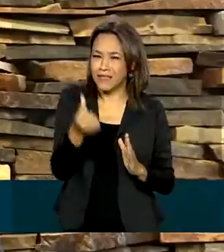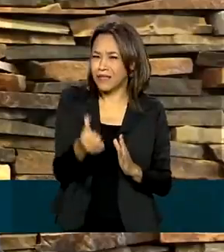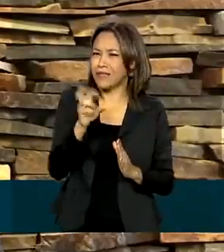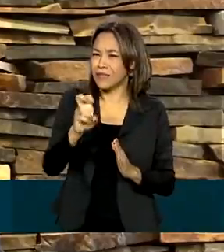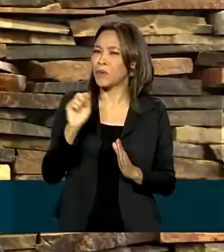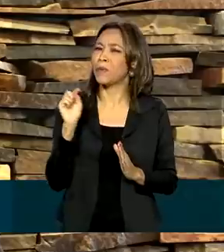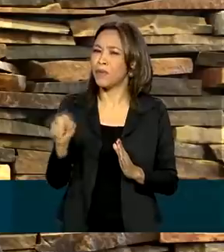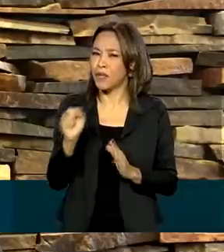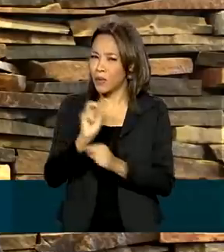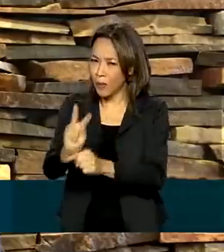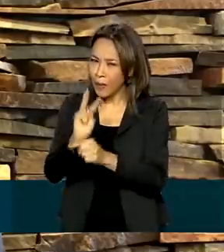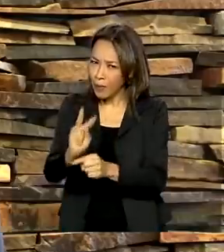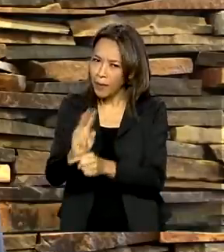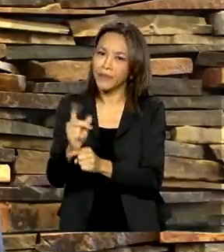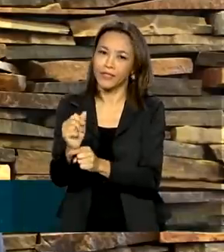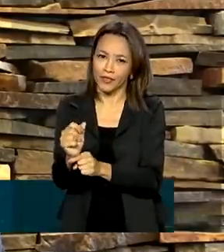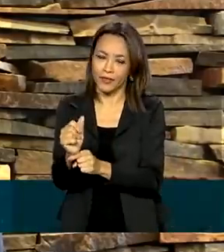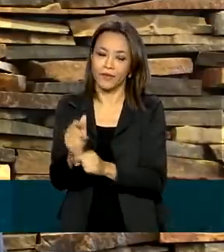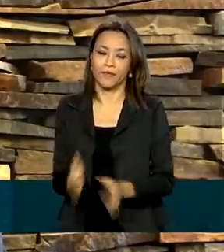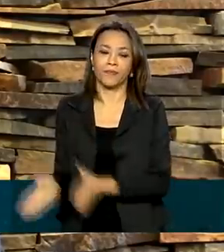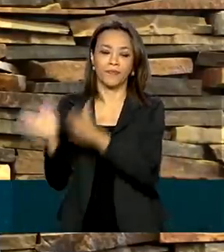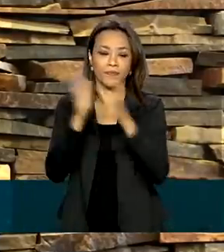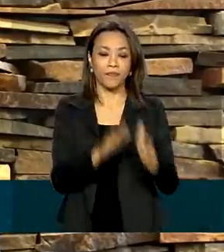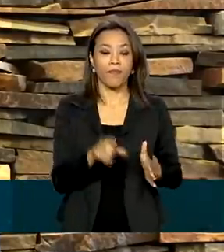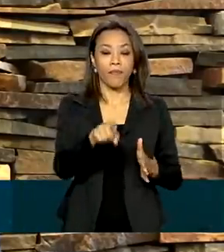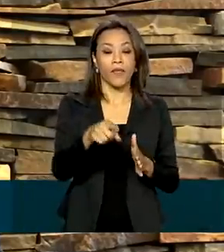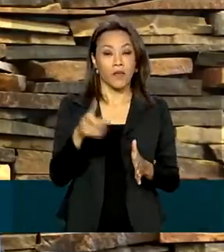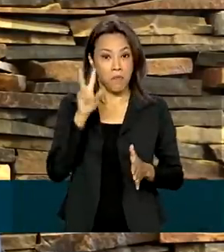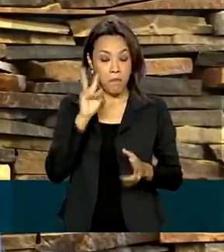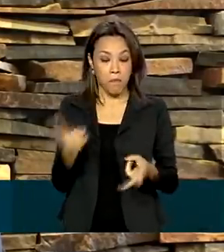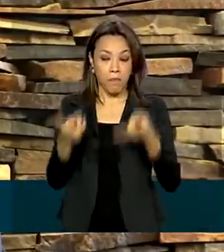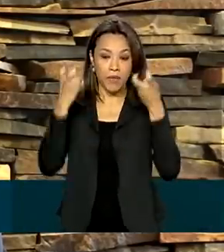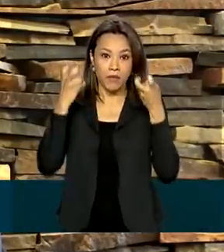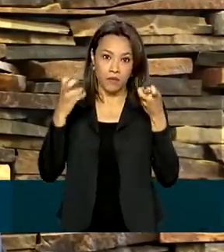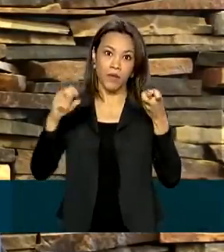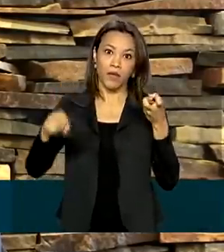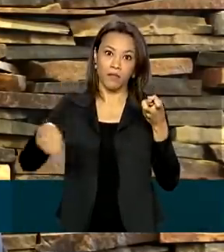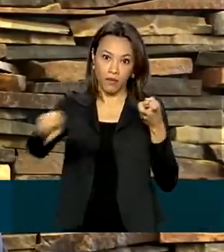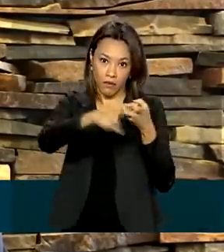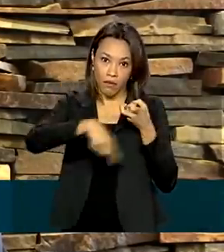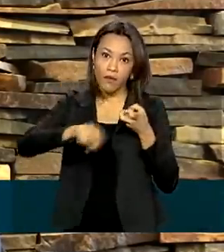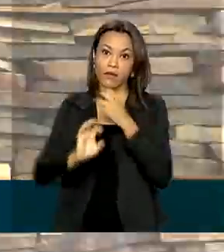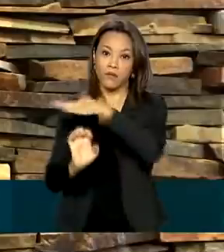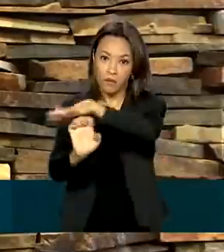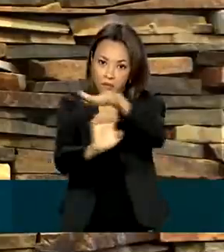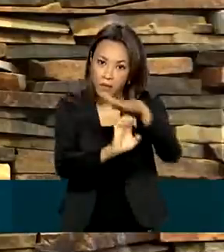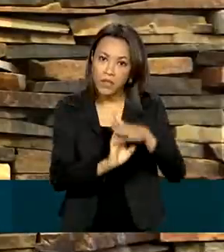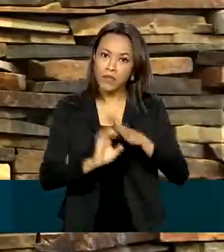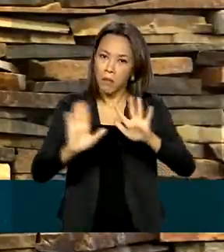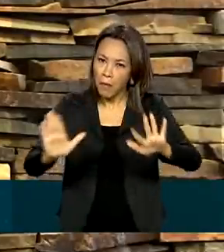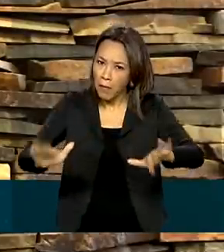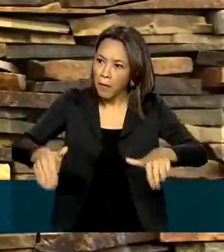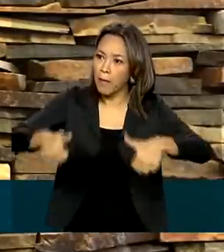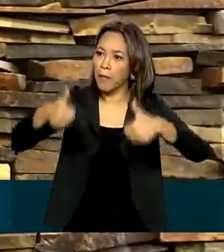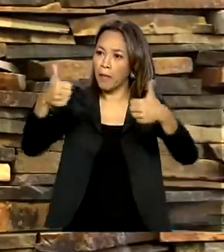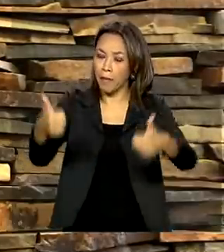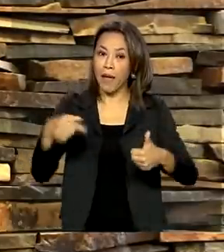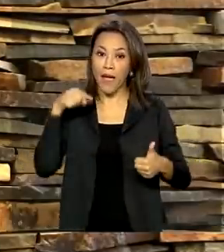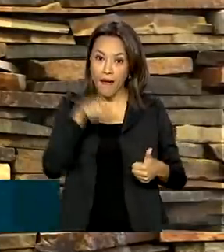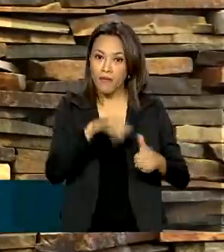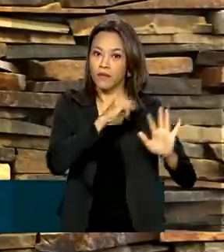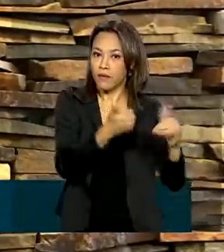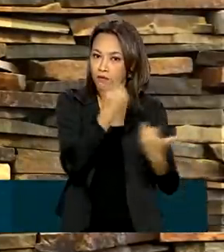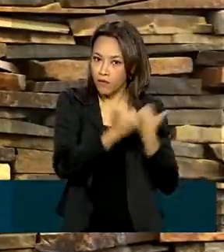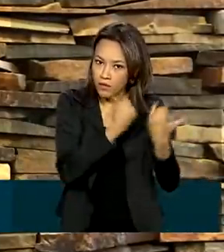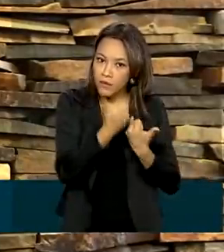Já observamos uma melhora significativa da atividade e da situação financeira das pequenas empresas. Esses indicadores nos dão a